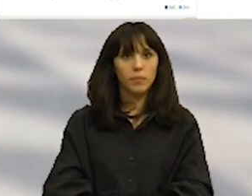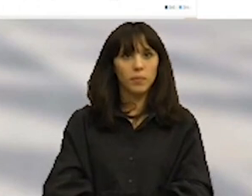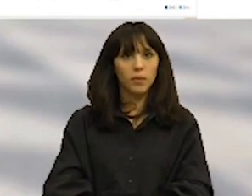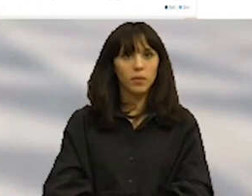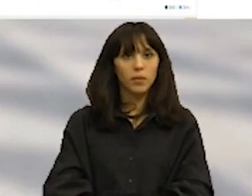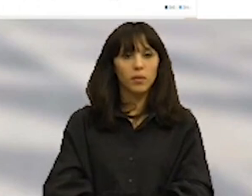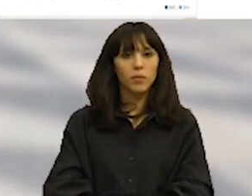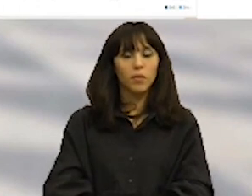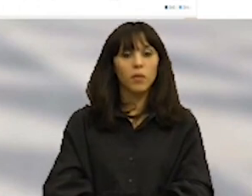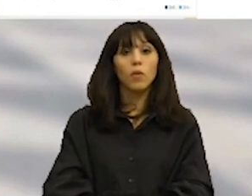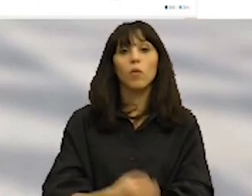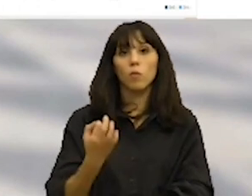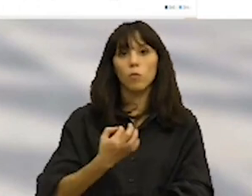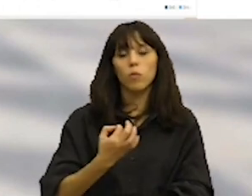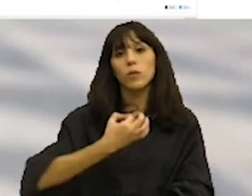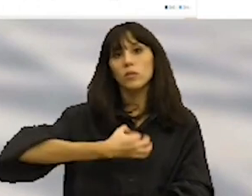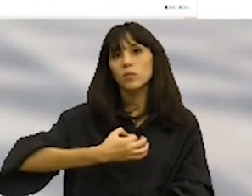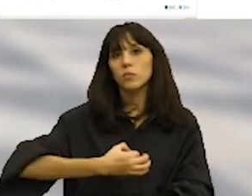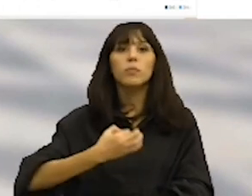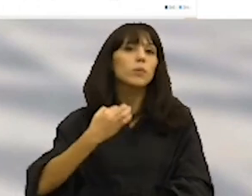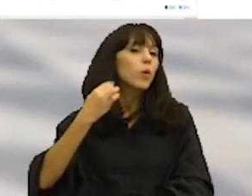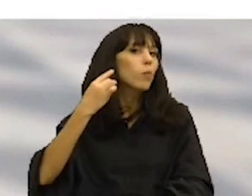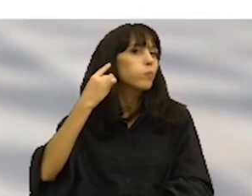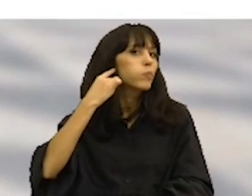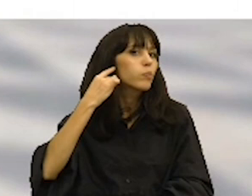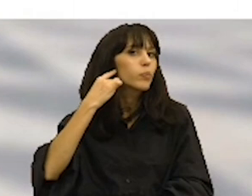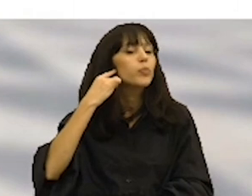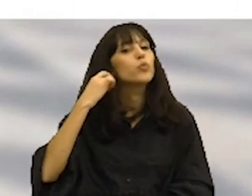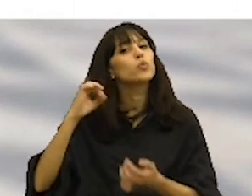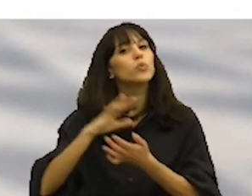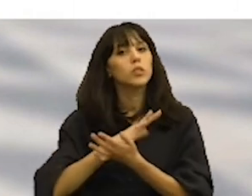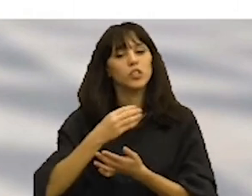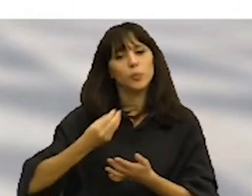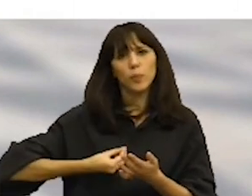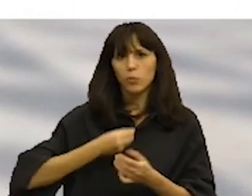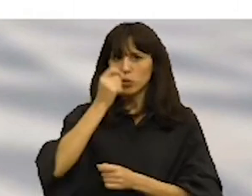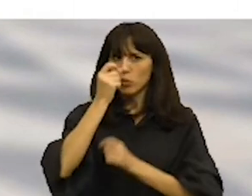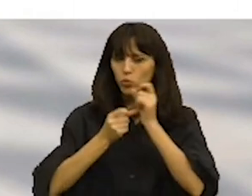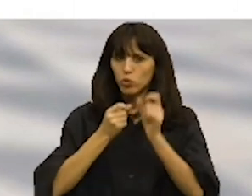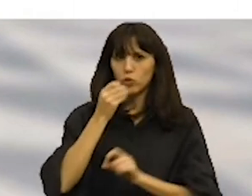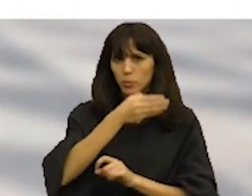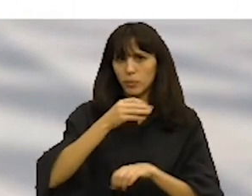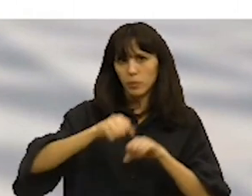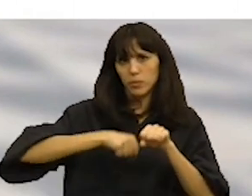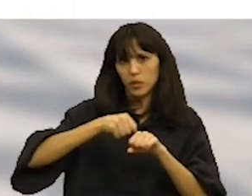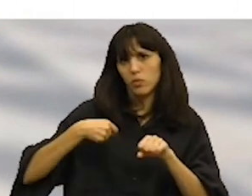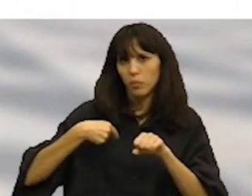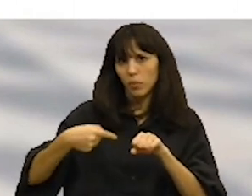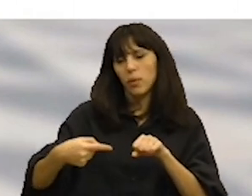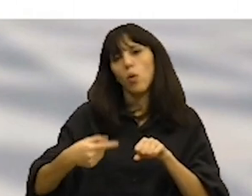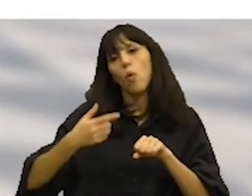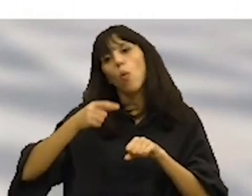Tem sido frequentes notícias que dão conta da preocupação de muitos utilizadores ou potenciais utilizadores